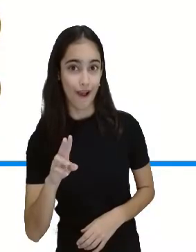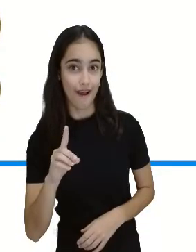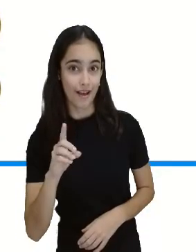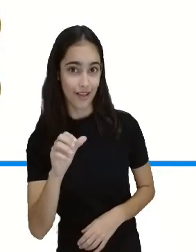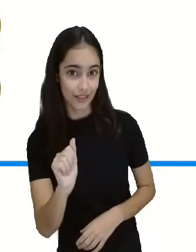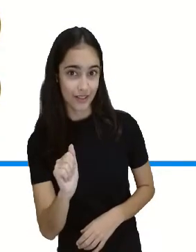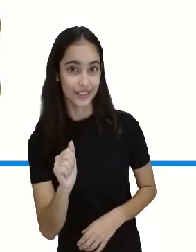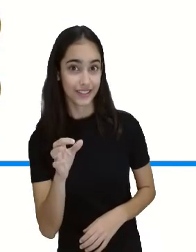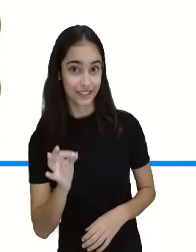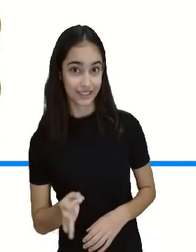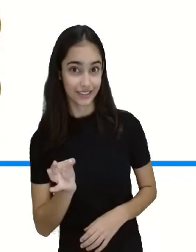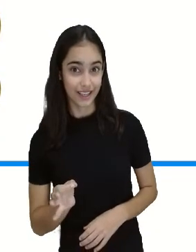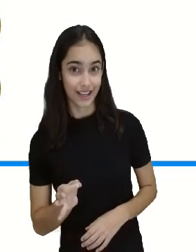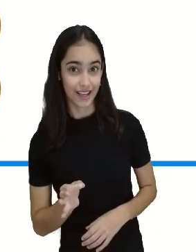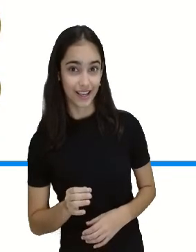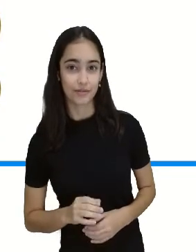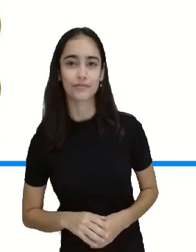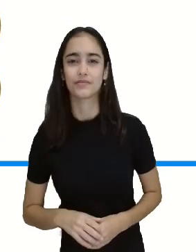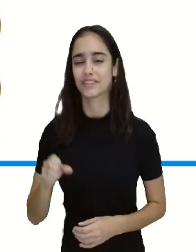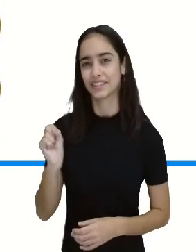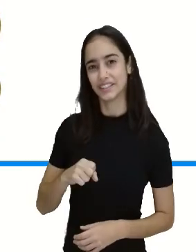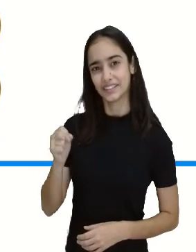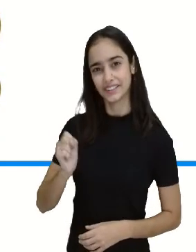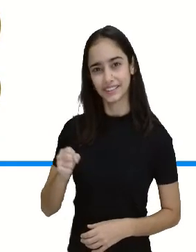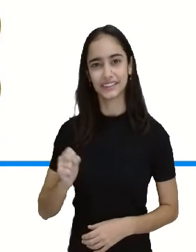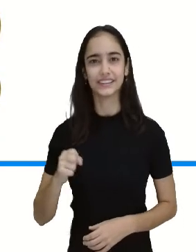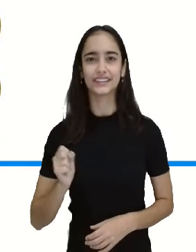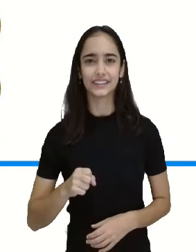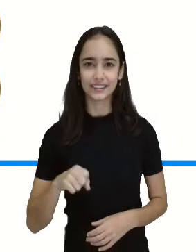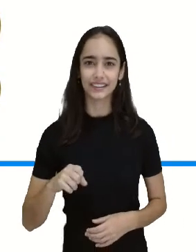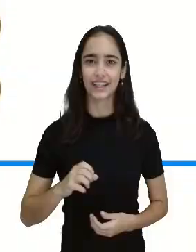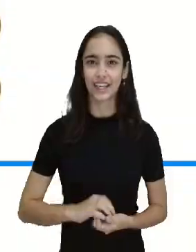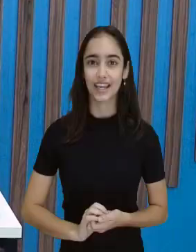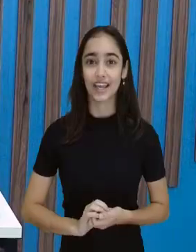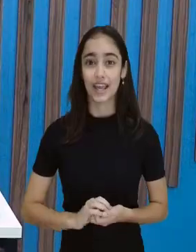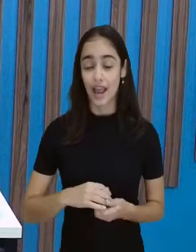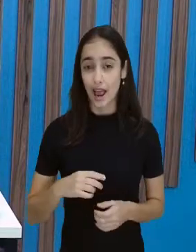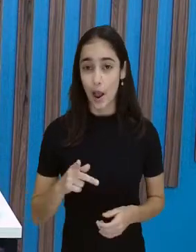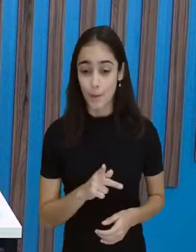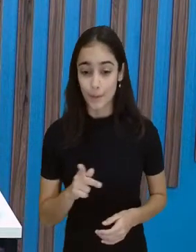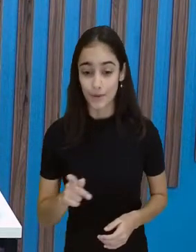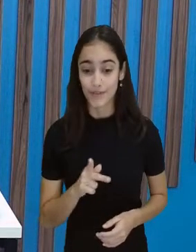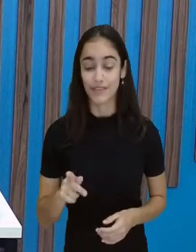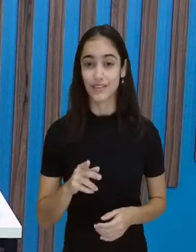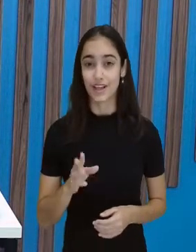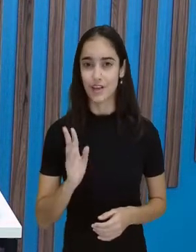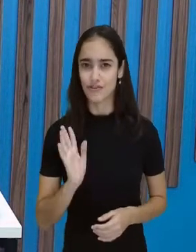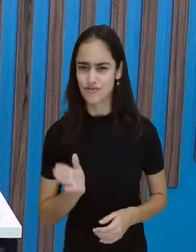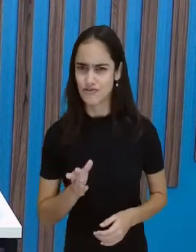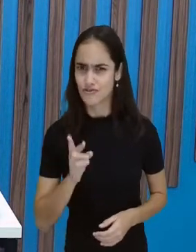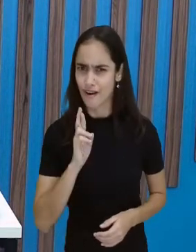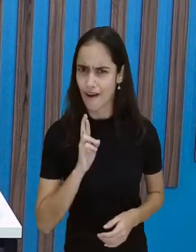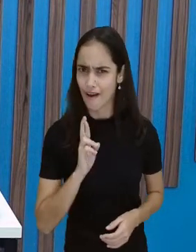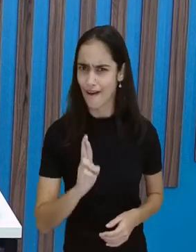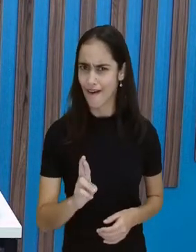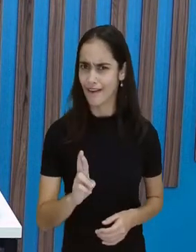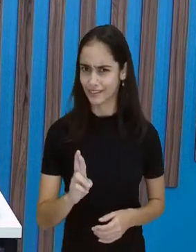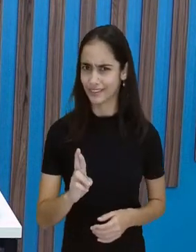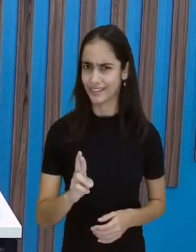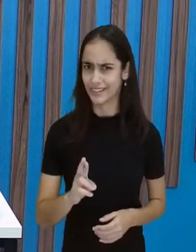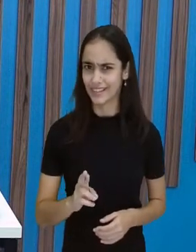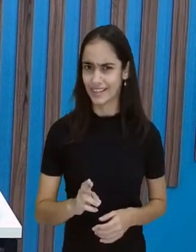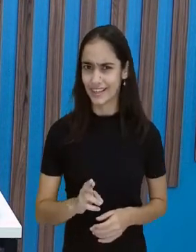professora Cátia, além de ter respondido que Eduarda tem o maior valor monetário, ela ainda já deu a deixa pra outra pergunta que eu ia fazer.